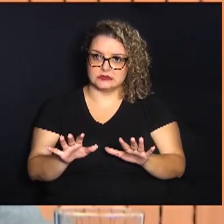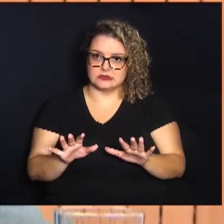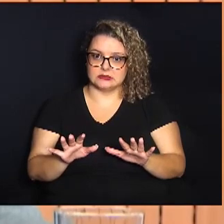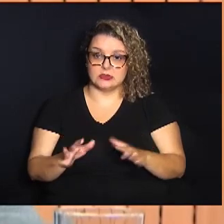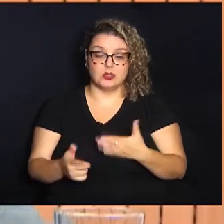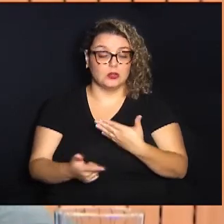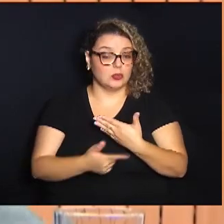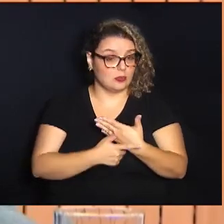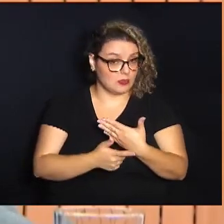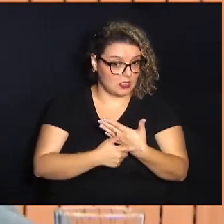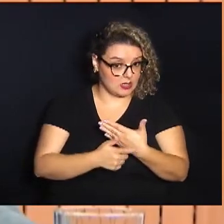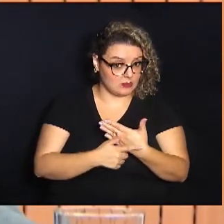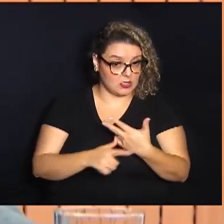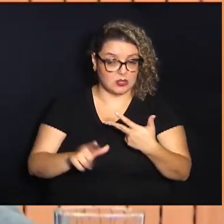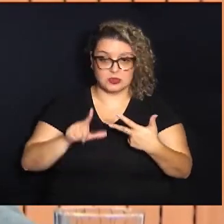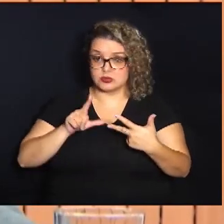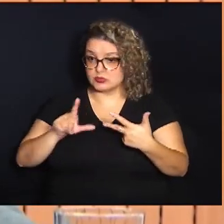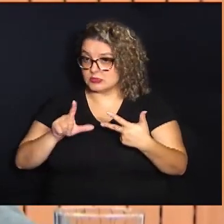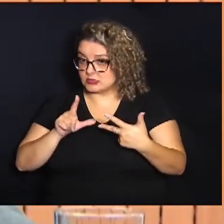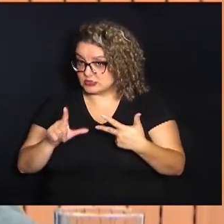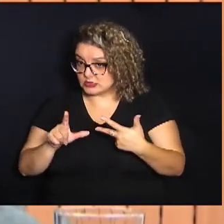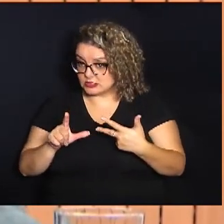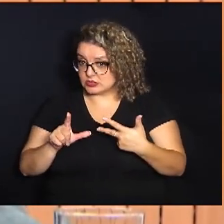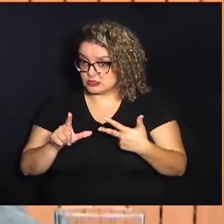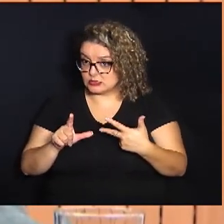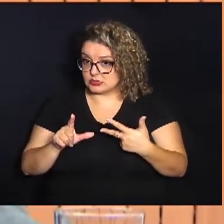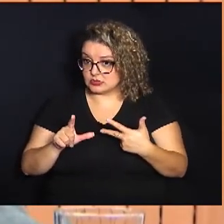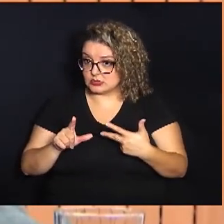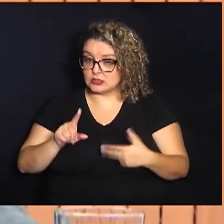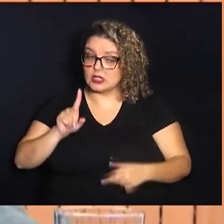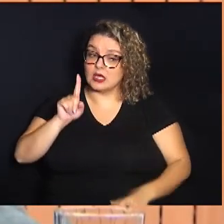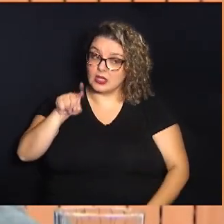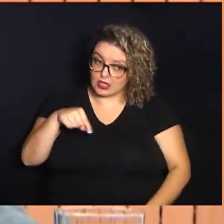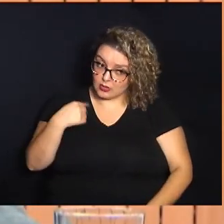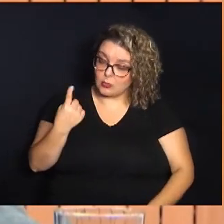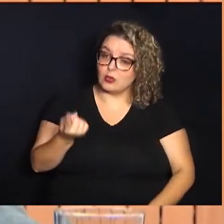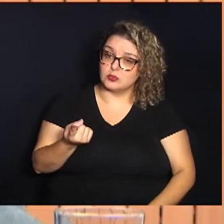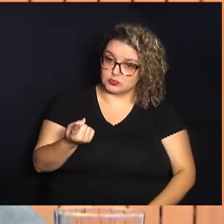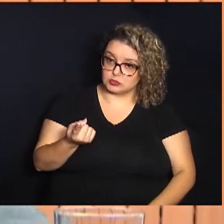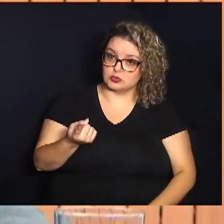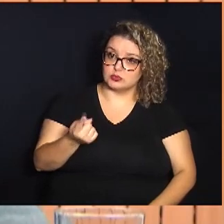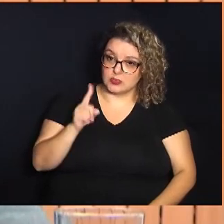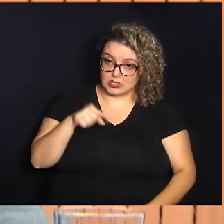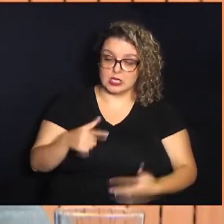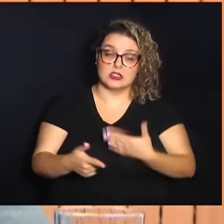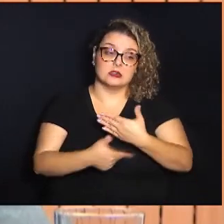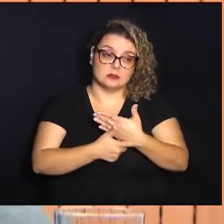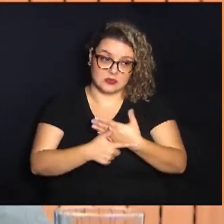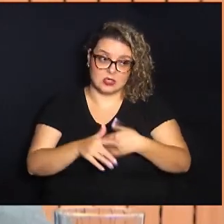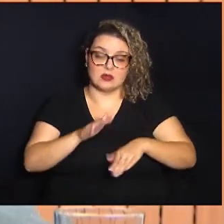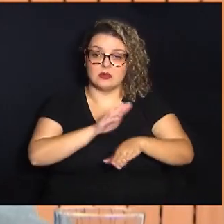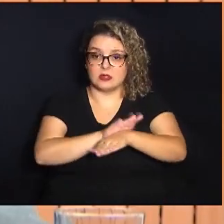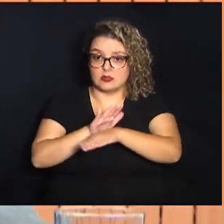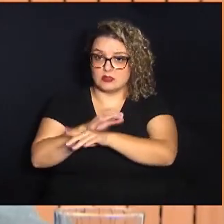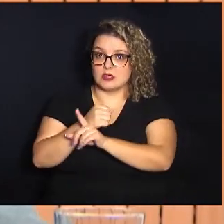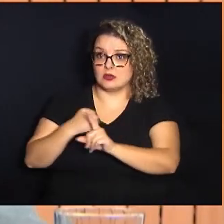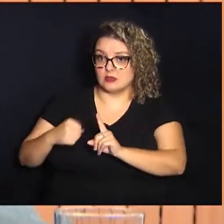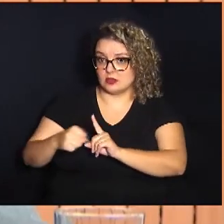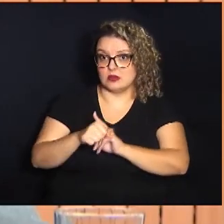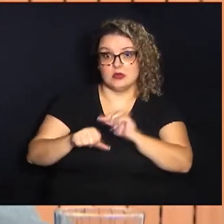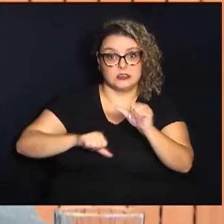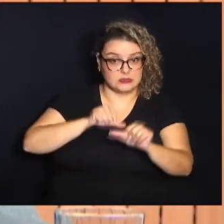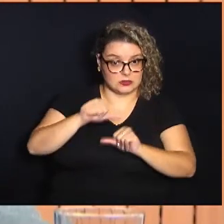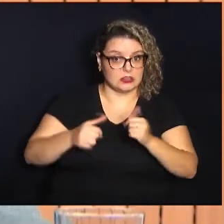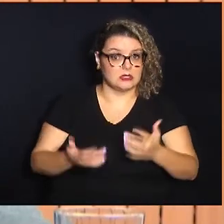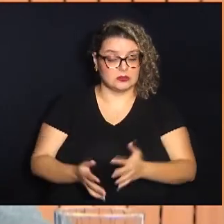papel do legislativo é outro e é esse papel que vai ajudar a sociedade a ser mudada.